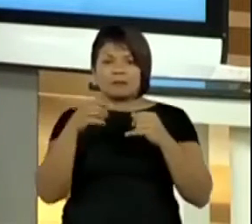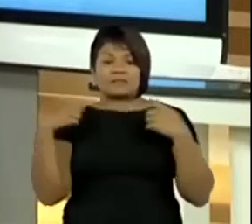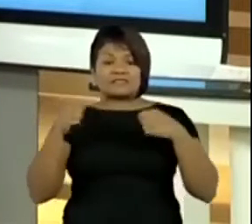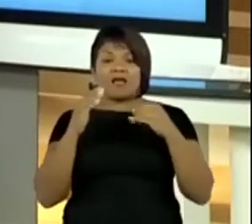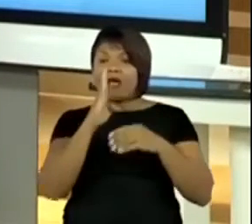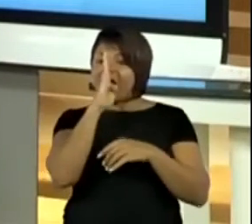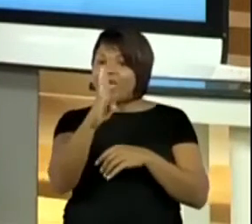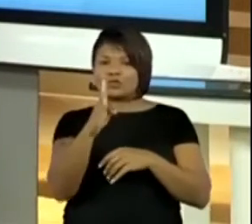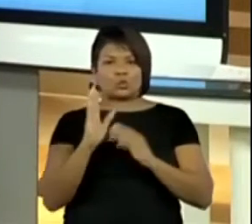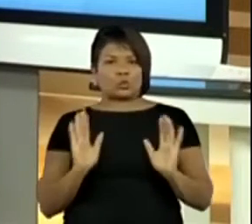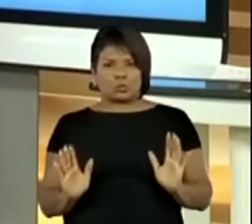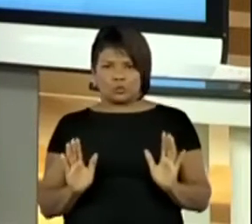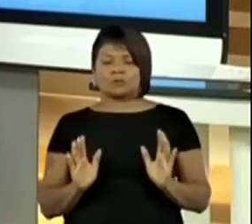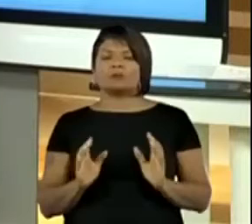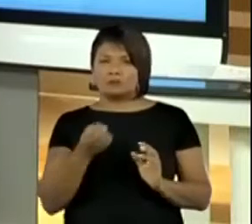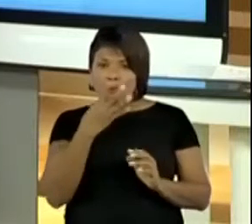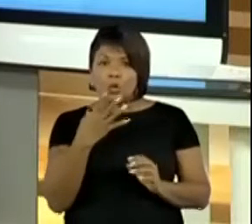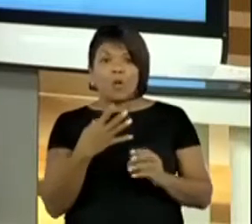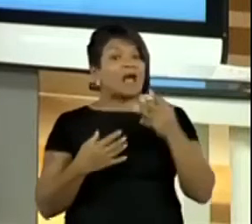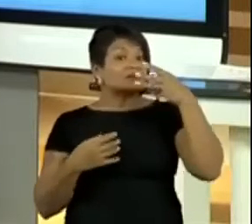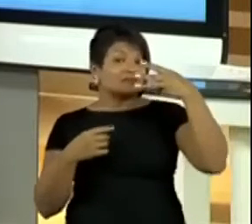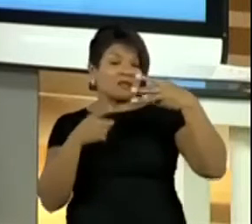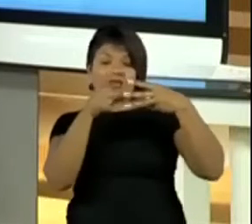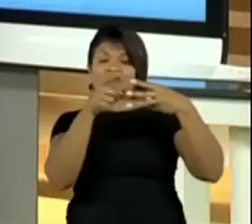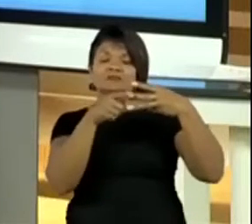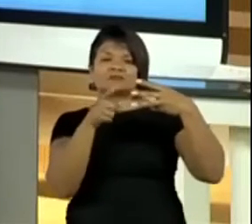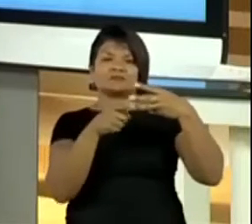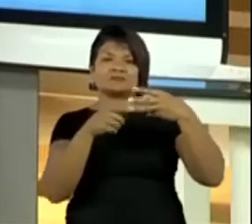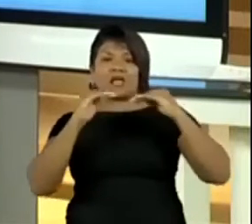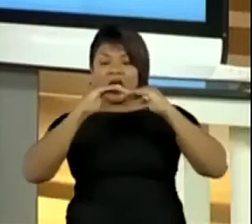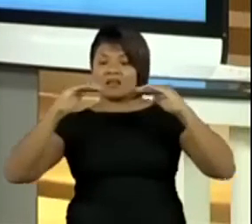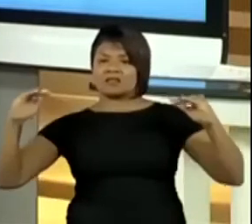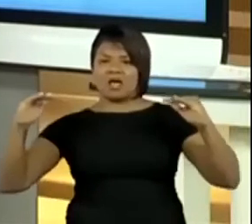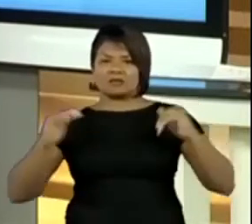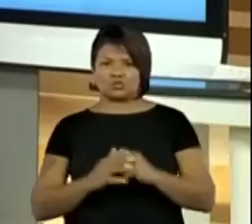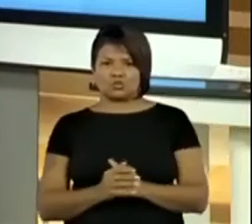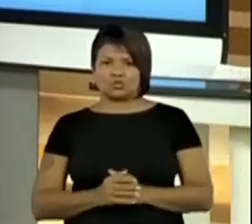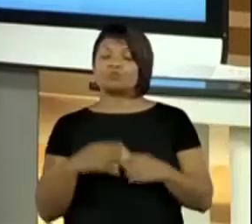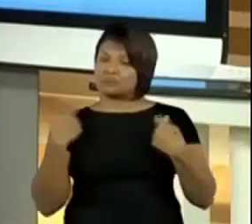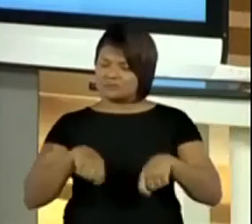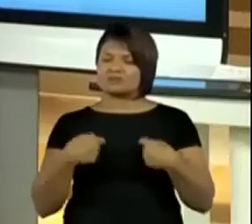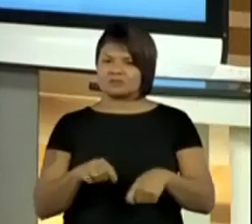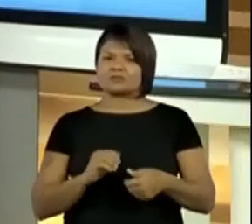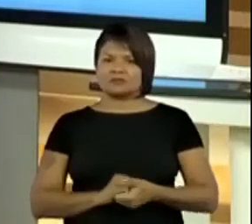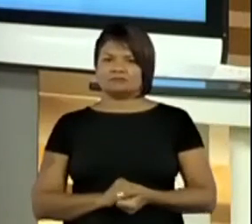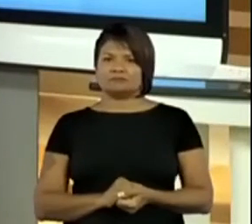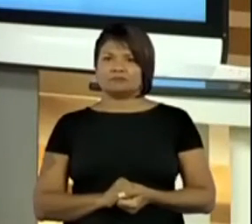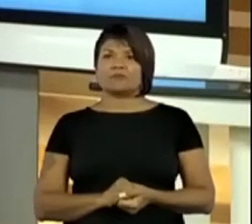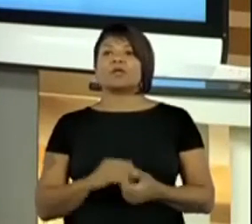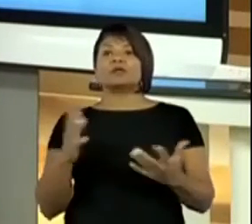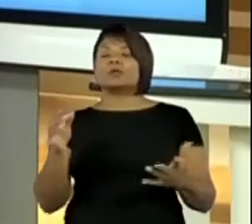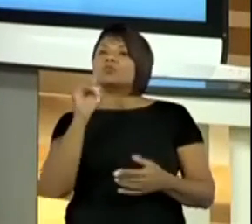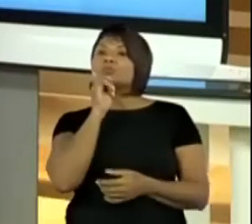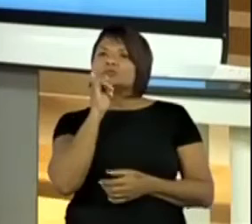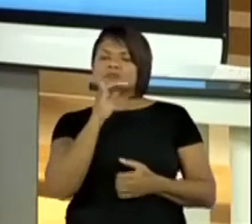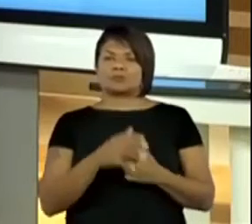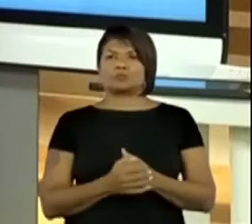mostrar para vocês, tá? Desloquei. Opa! Desloquei essa pecinha aqui, tá?